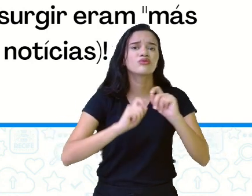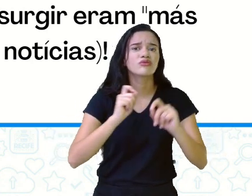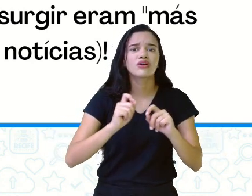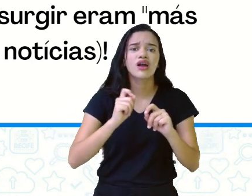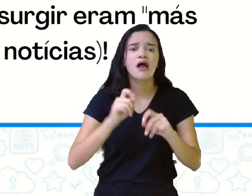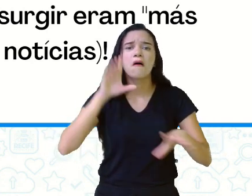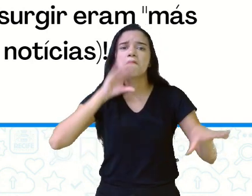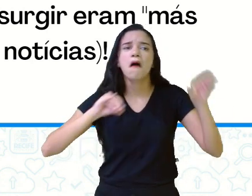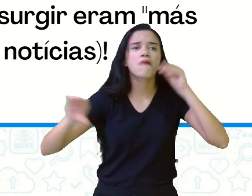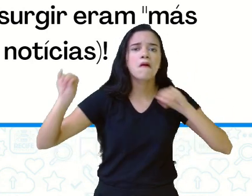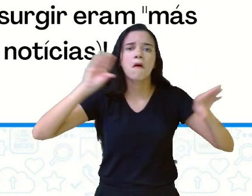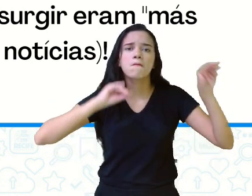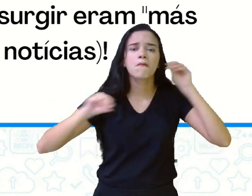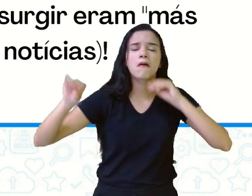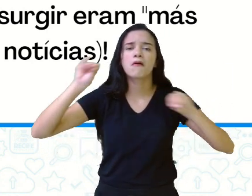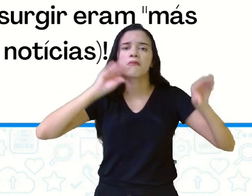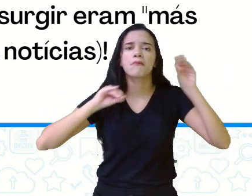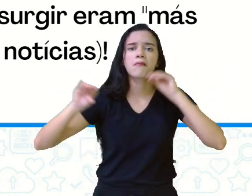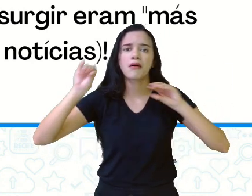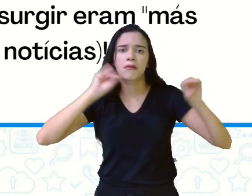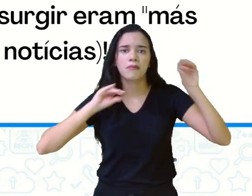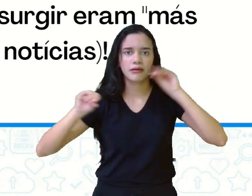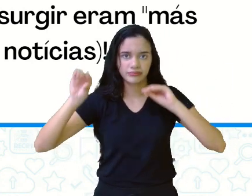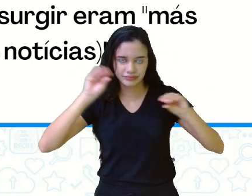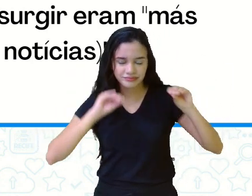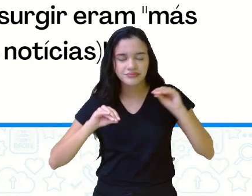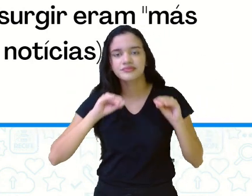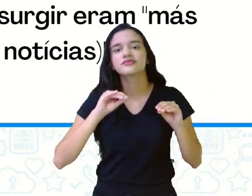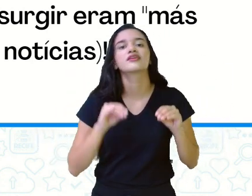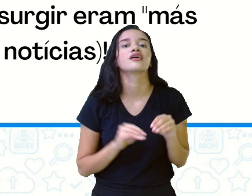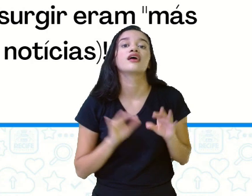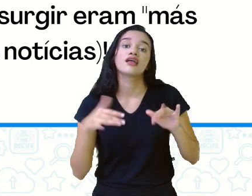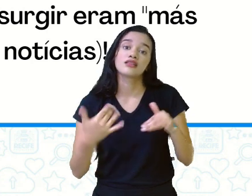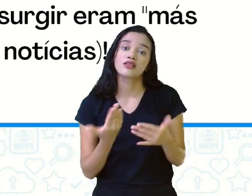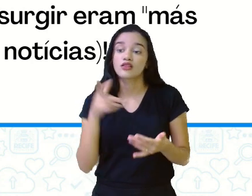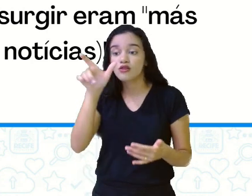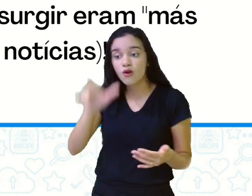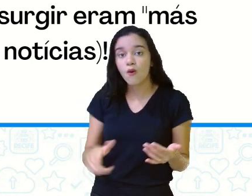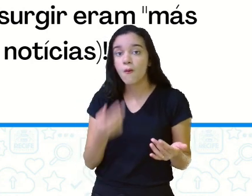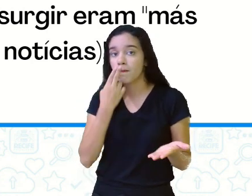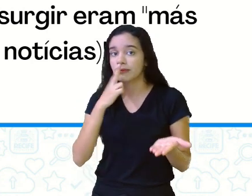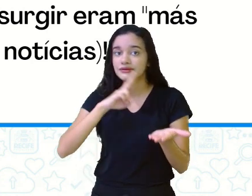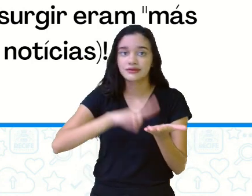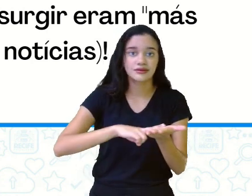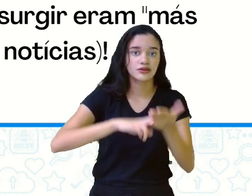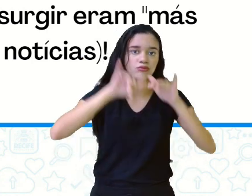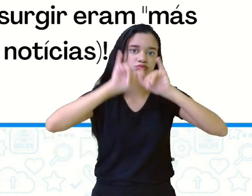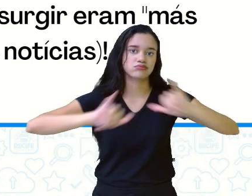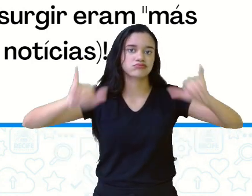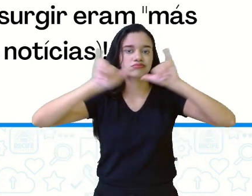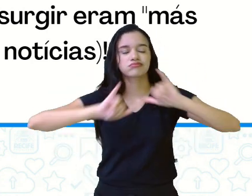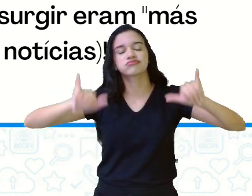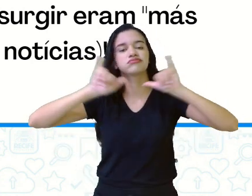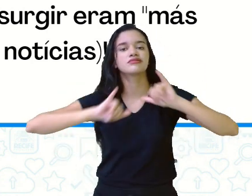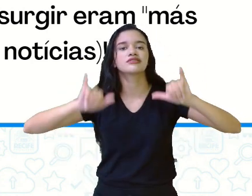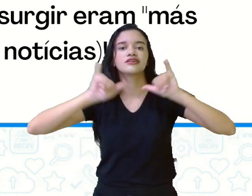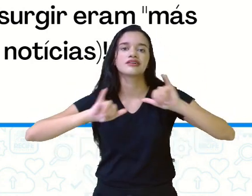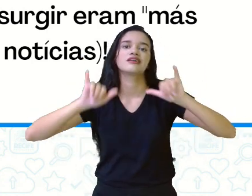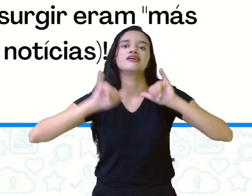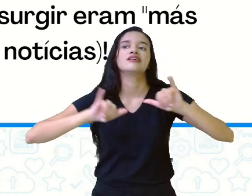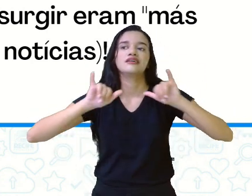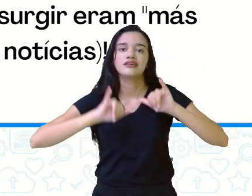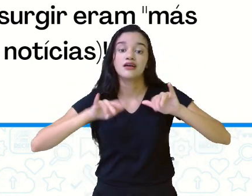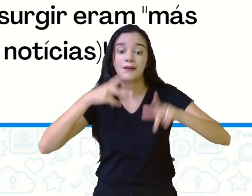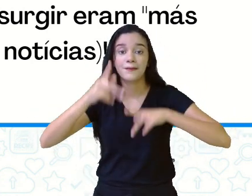boca a boca. Um mensageiro anunciava as boas novas para o